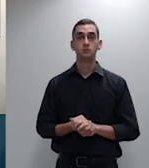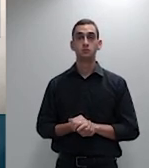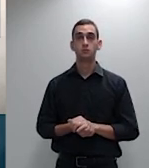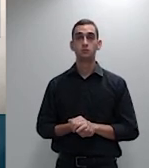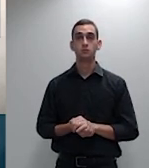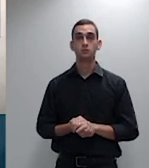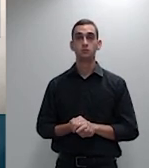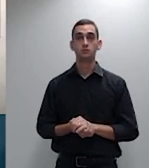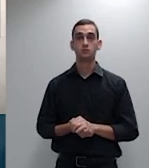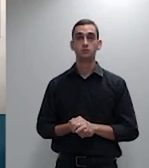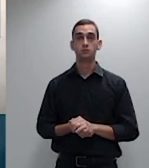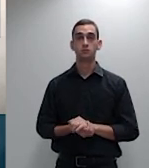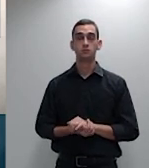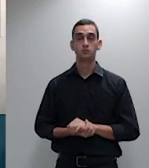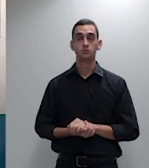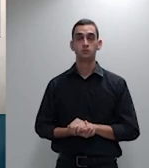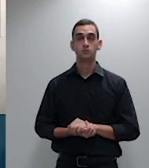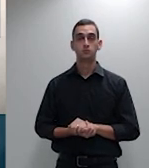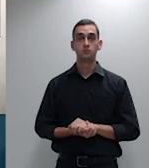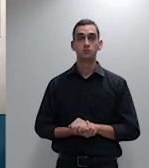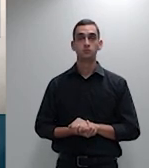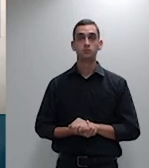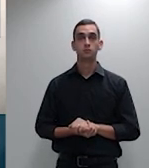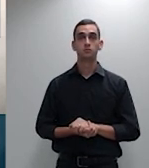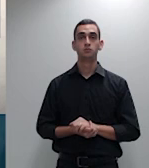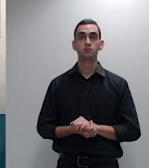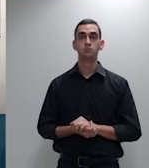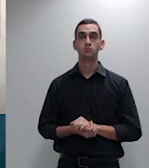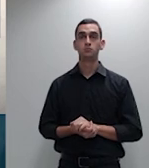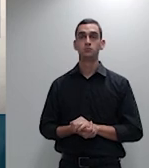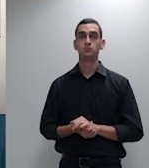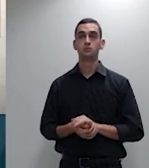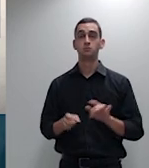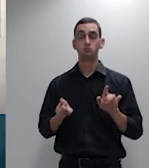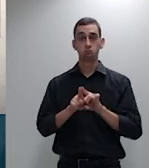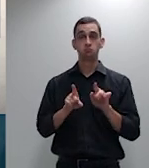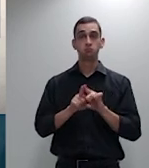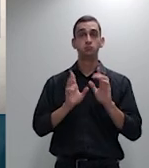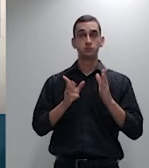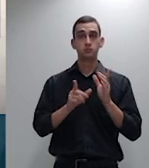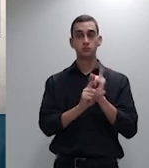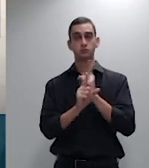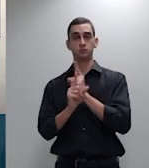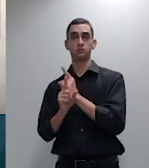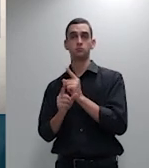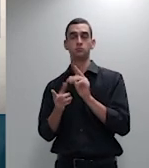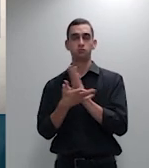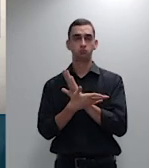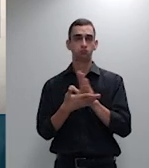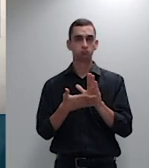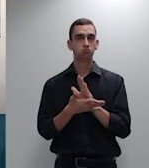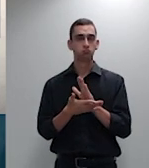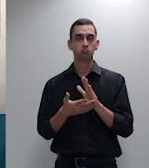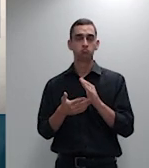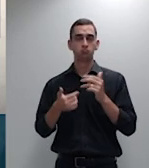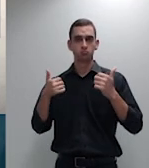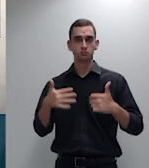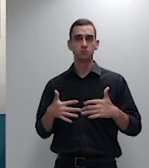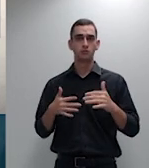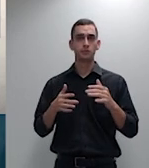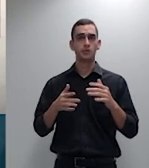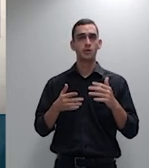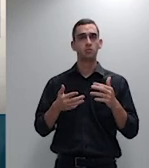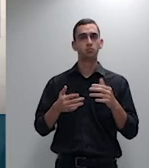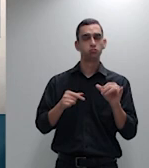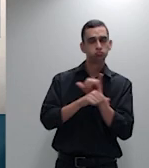embora sejam contundentes as imputações de manipulação de índices e de cream-skimming e embora seja